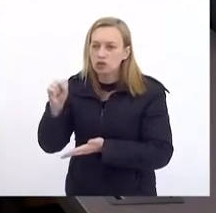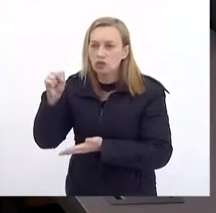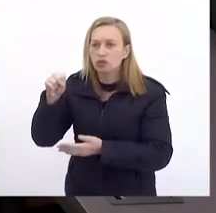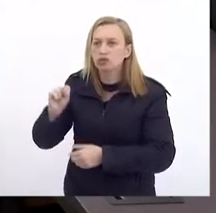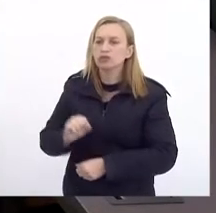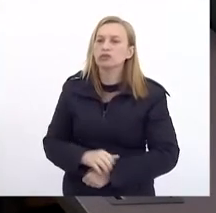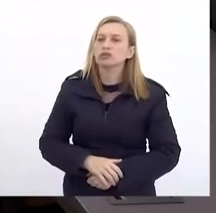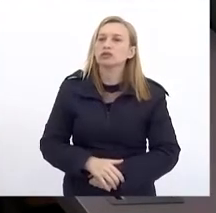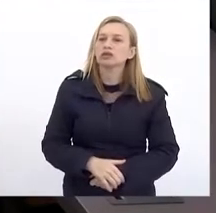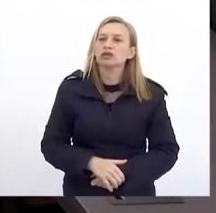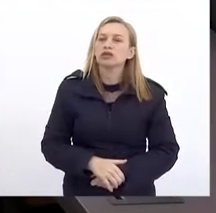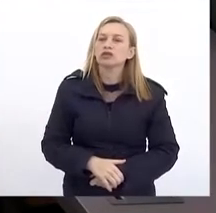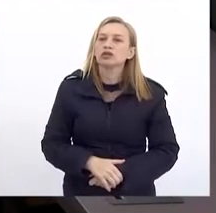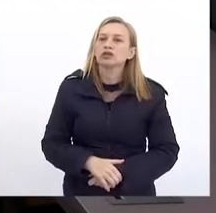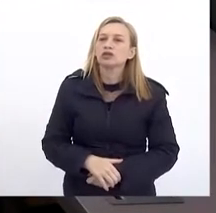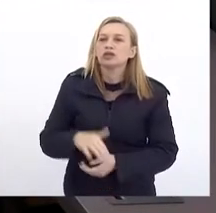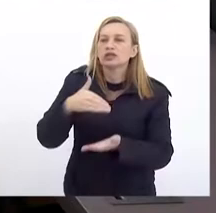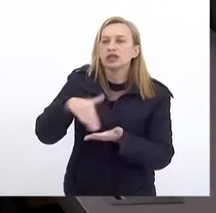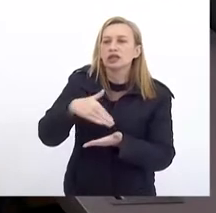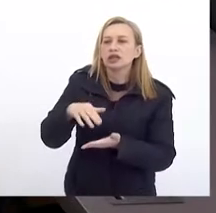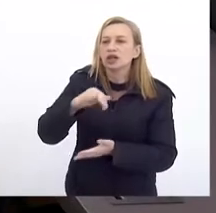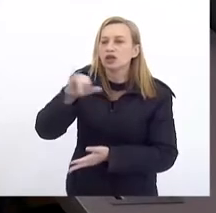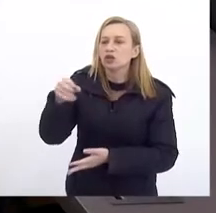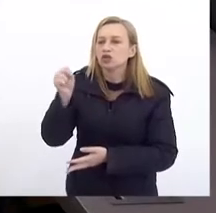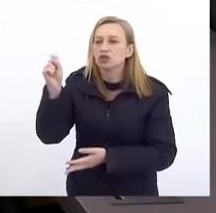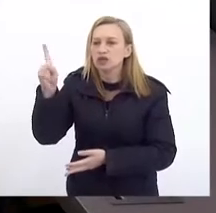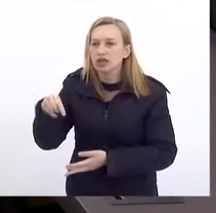José Luz Casamite